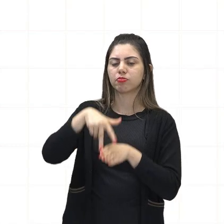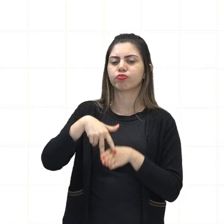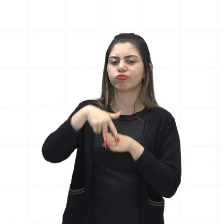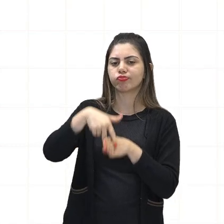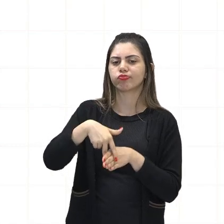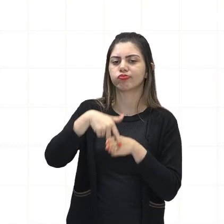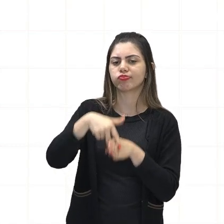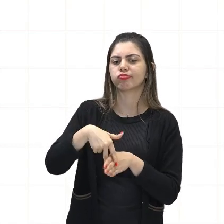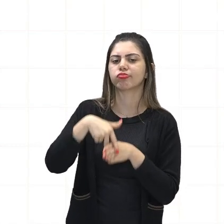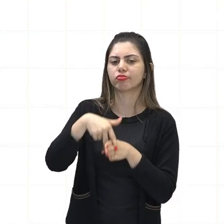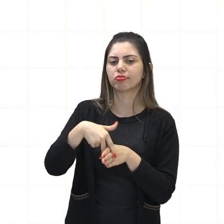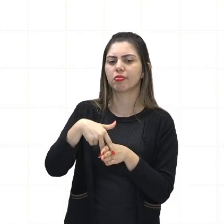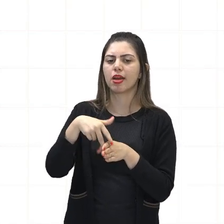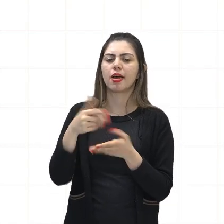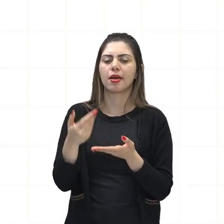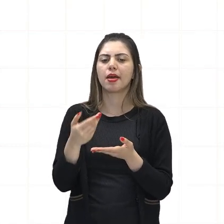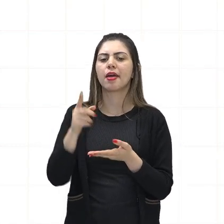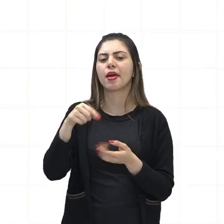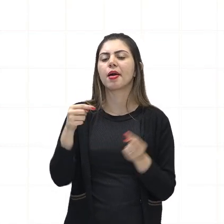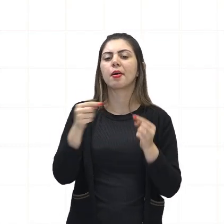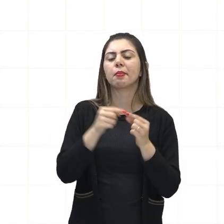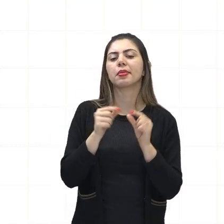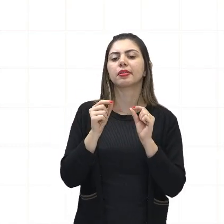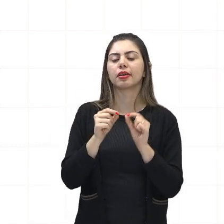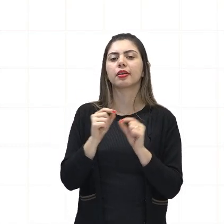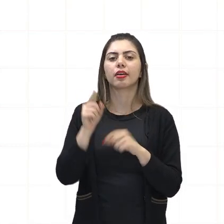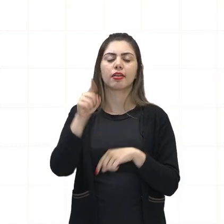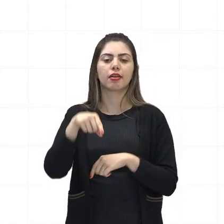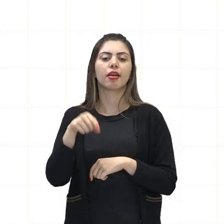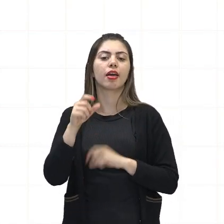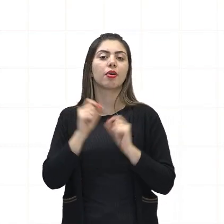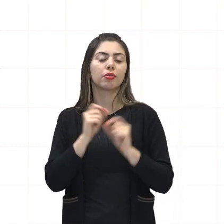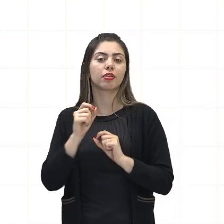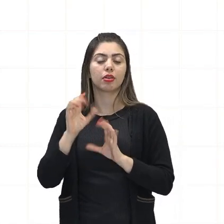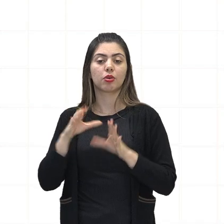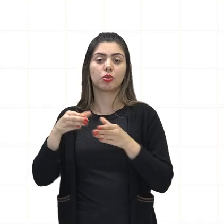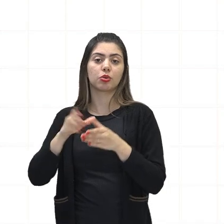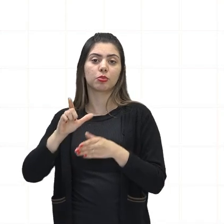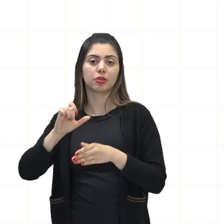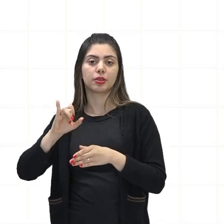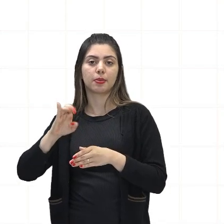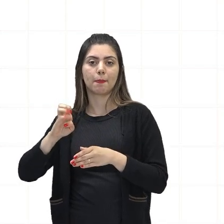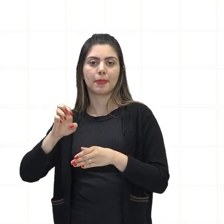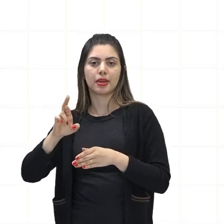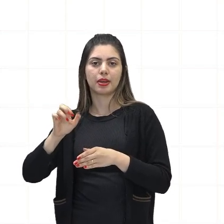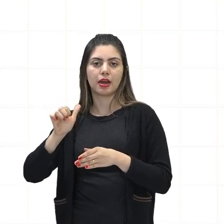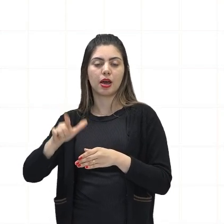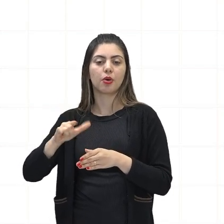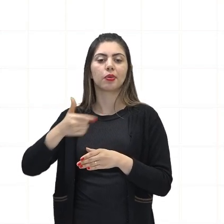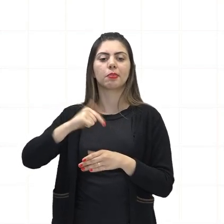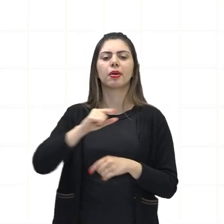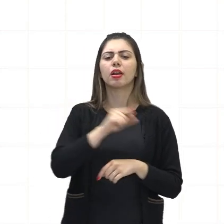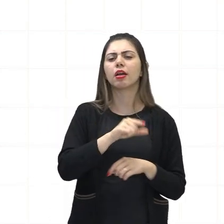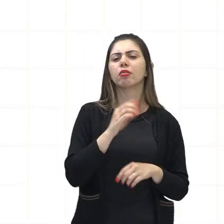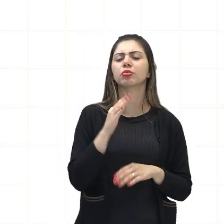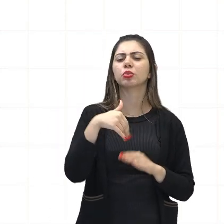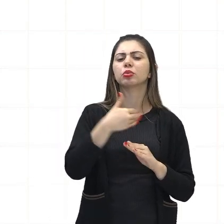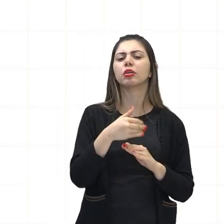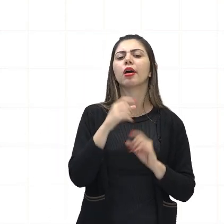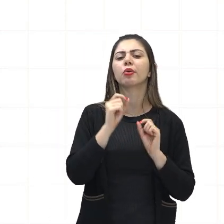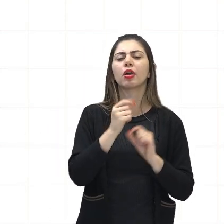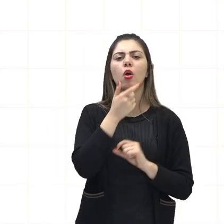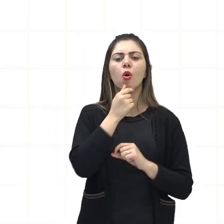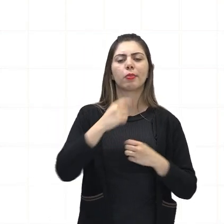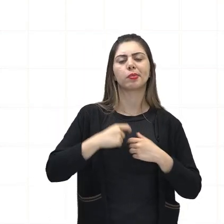nesse carrossel, é o quem? Representando o Partido Liberal, e o senhor de terno ali, gravata,